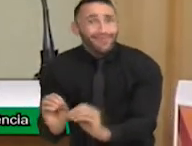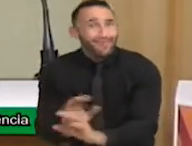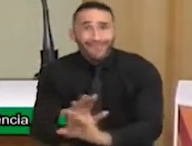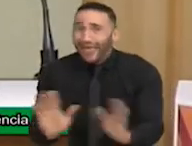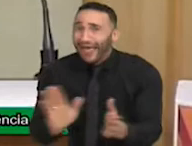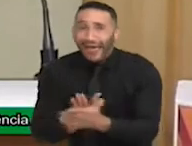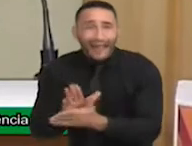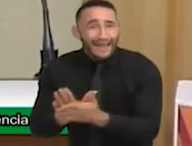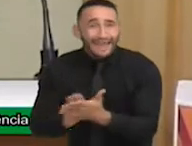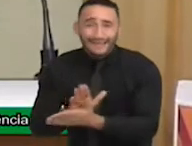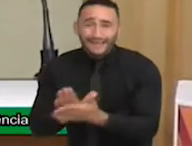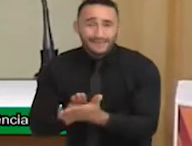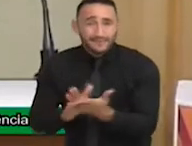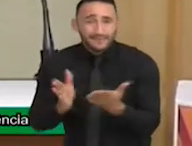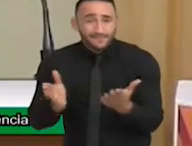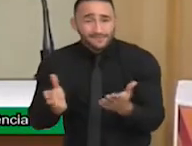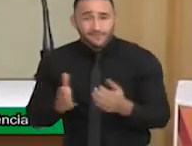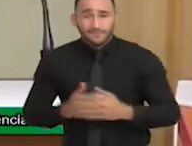nada.